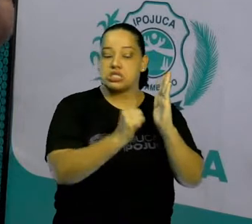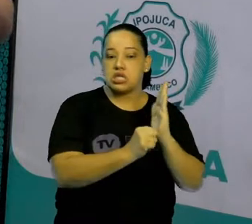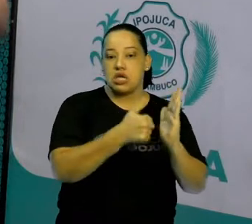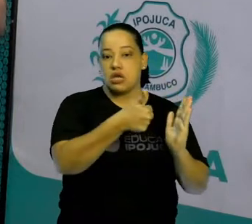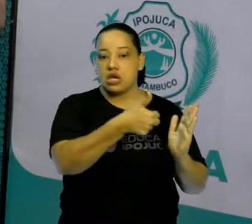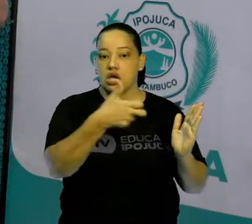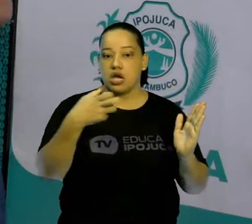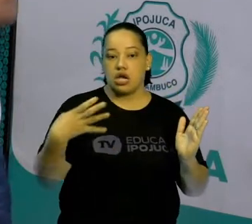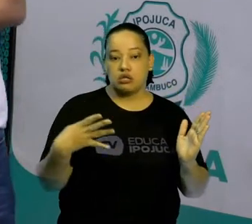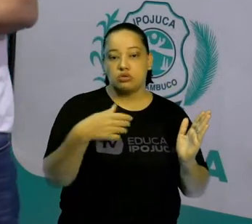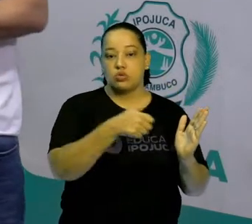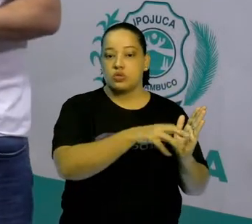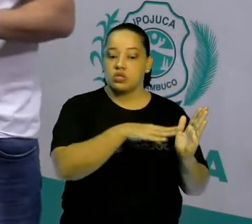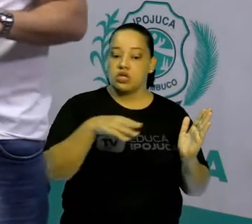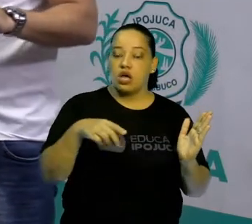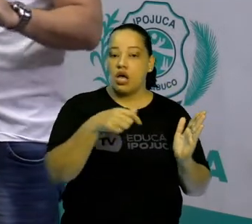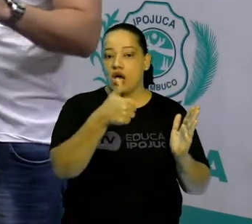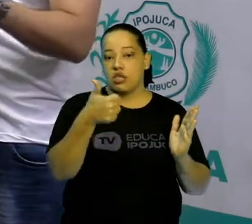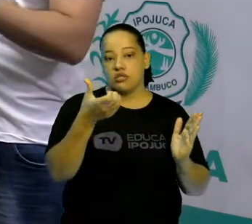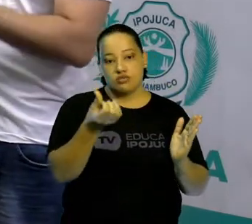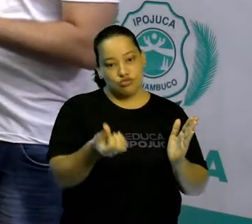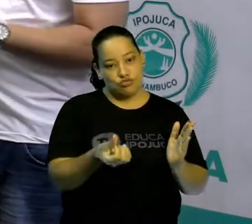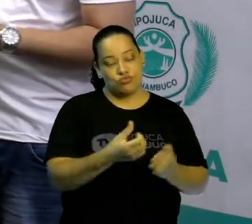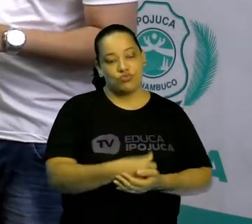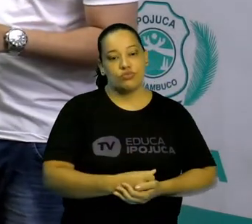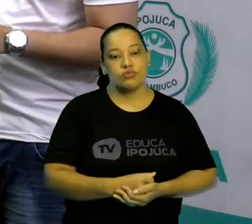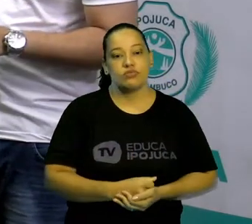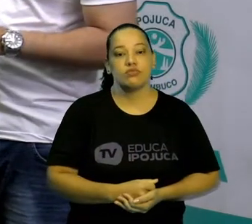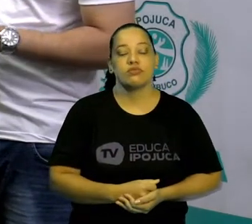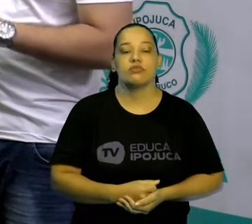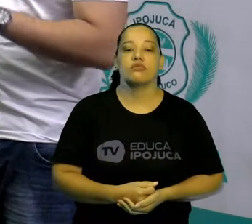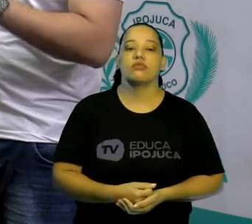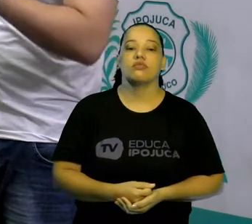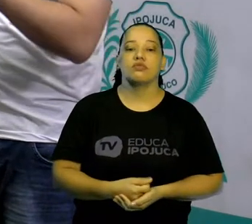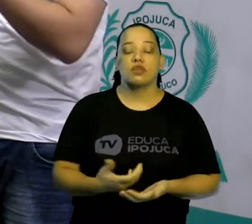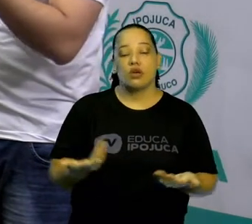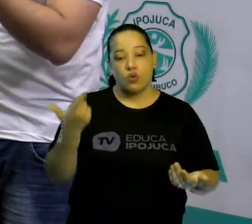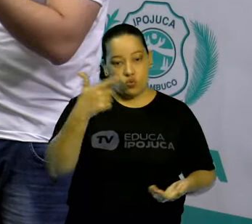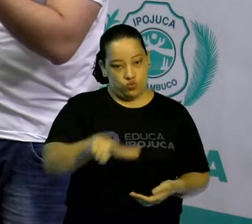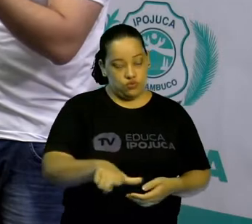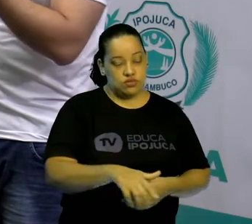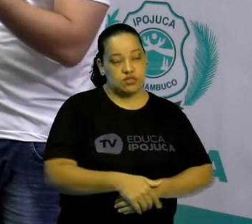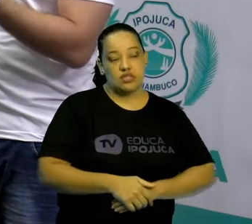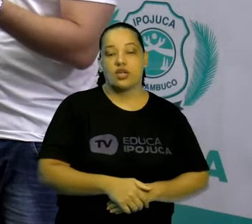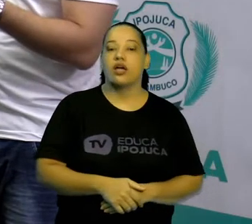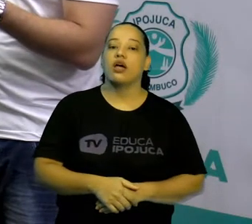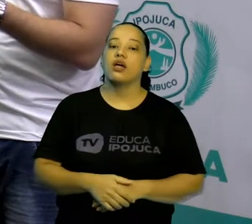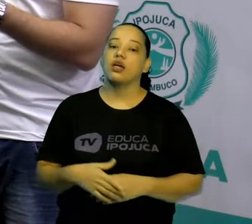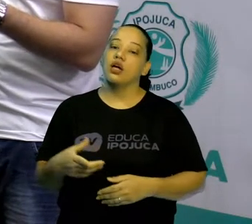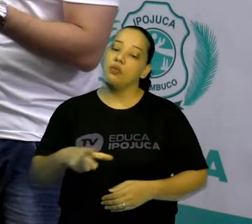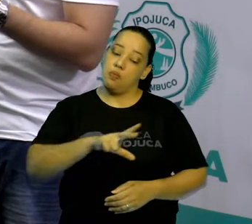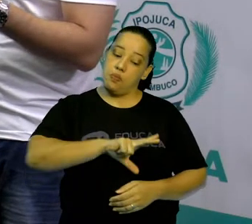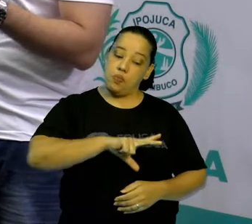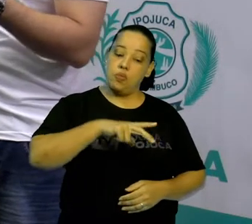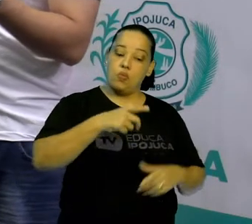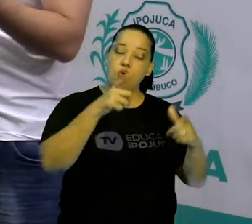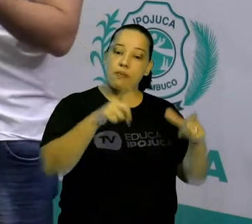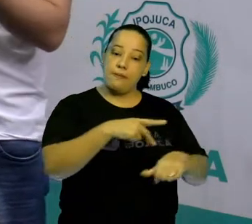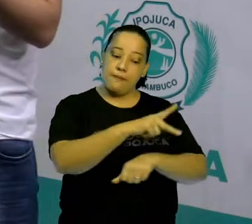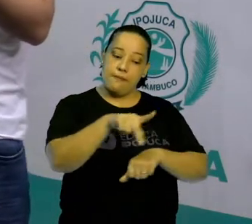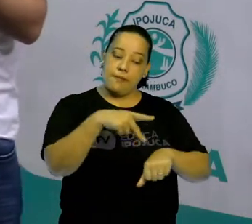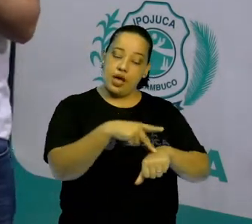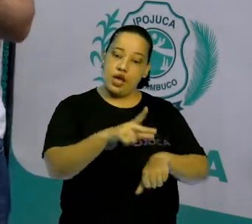XV e XVI. Ok? Outra coisa, então, isso vai fazer com que Portugal se torne o